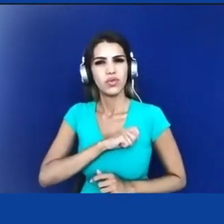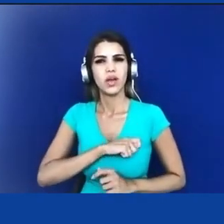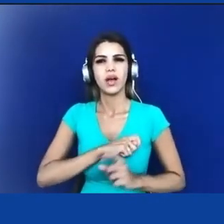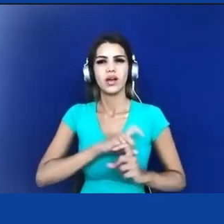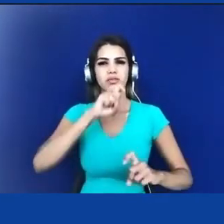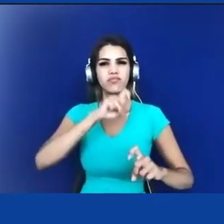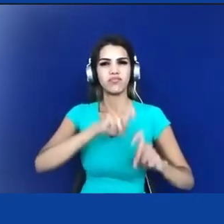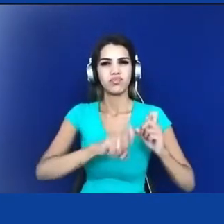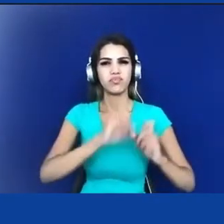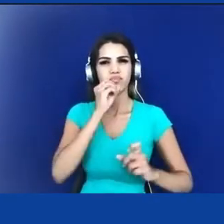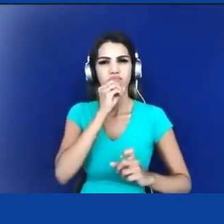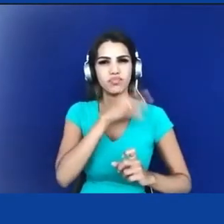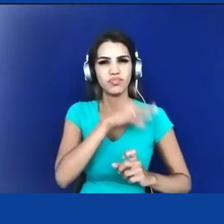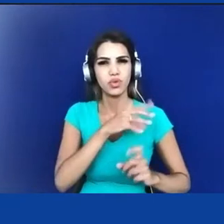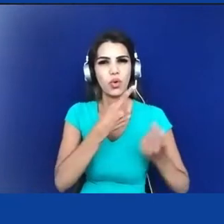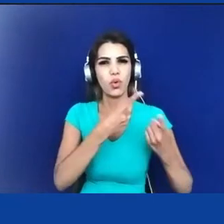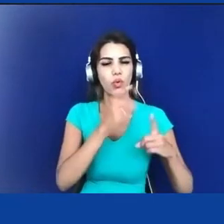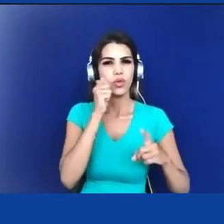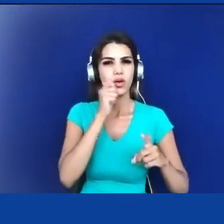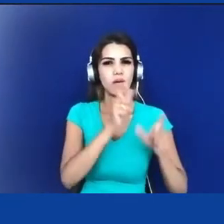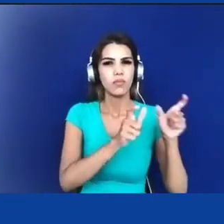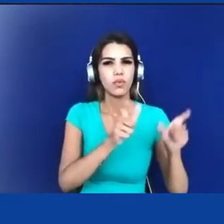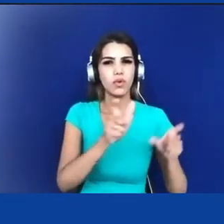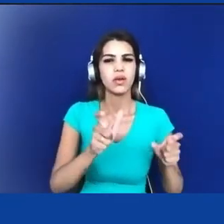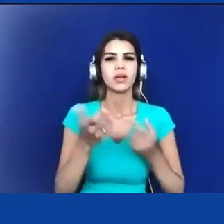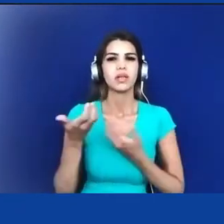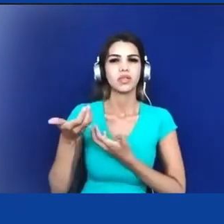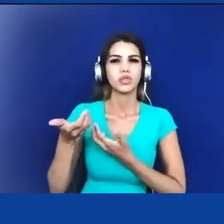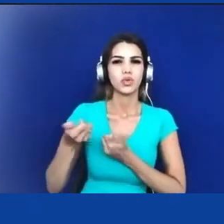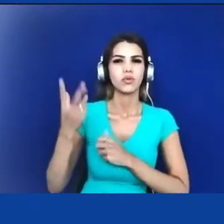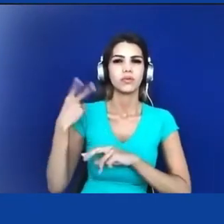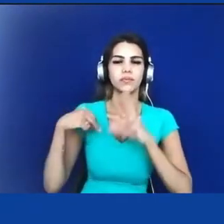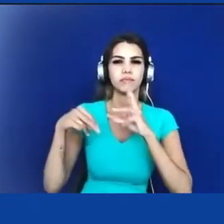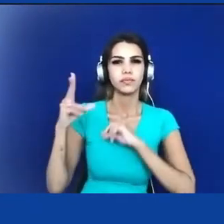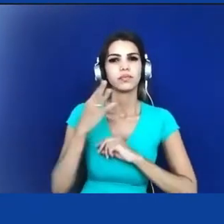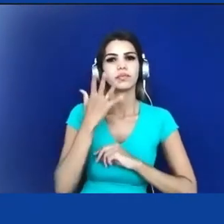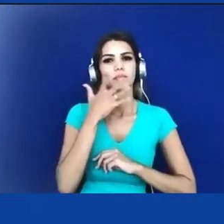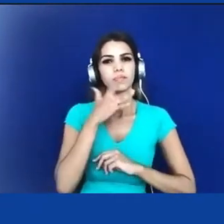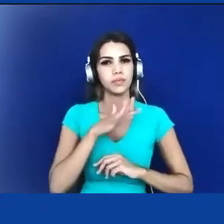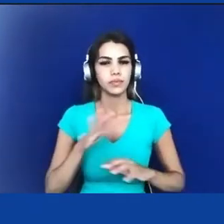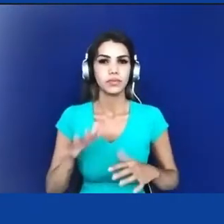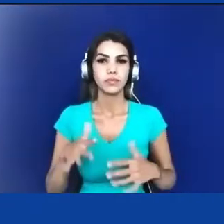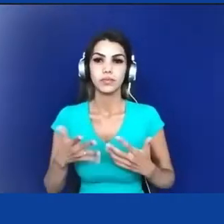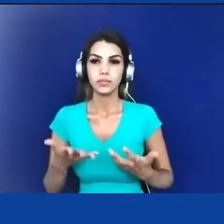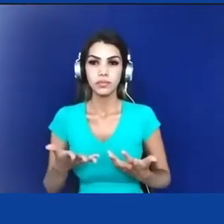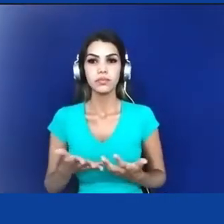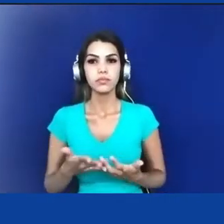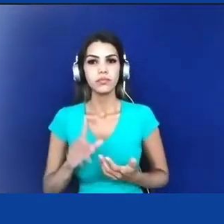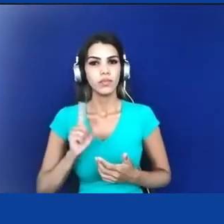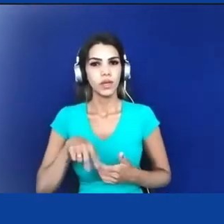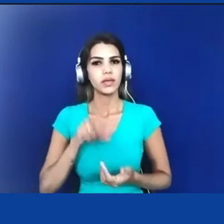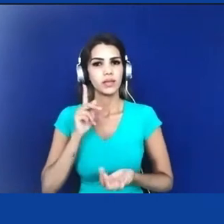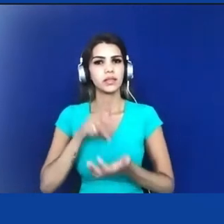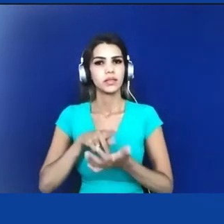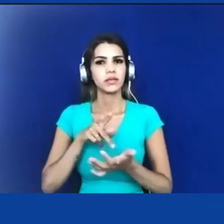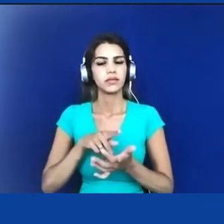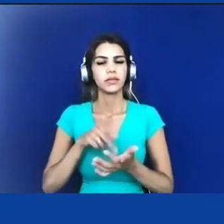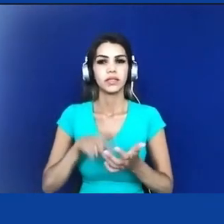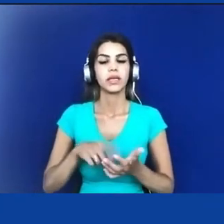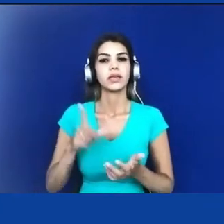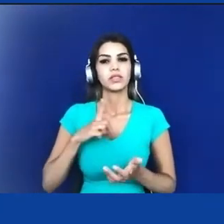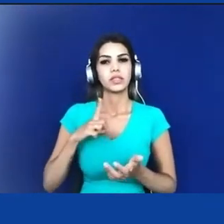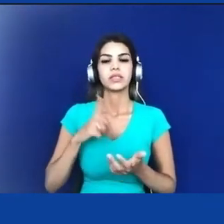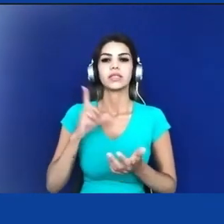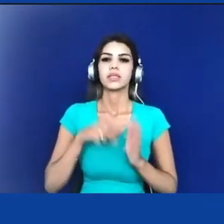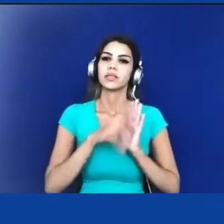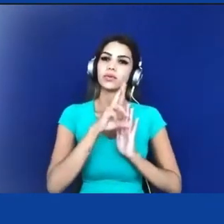por crianças e foi essa realidade de relação que é trazida no relatório Figueiredo e esse